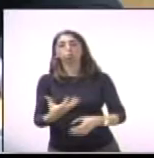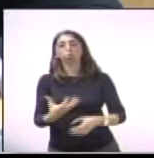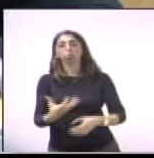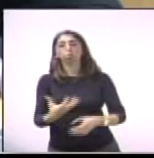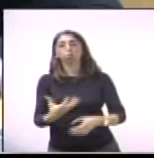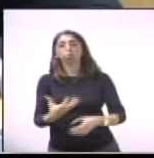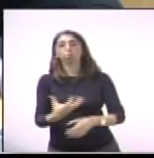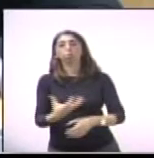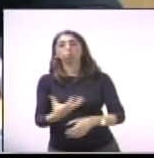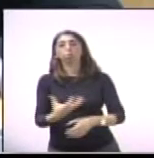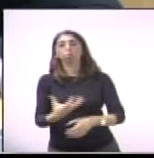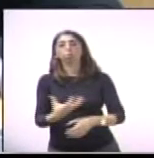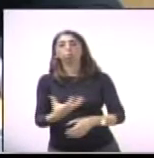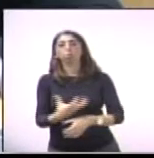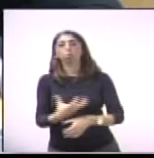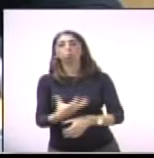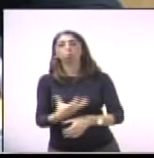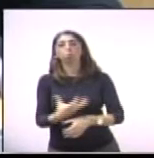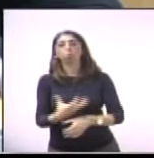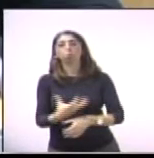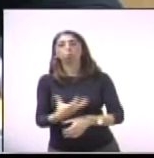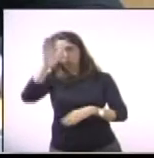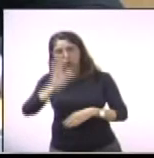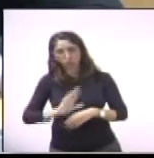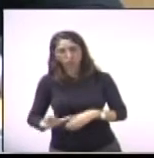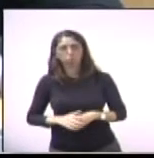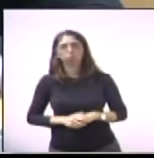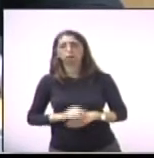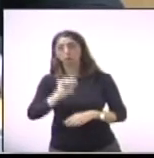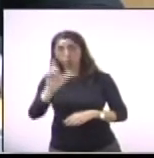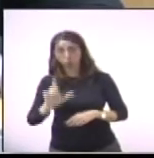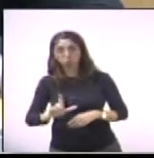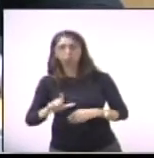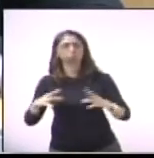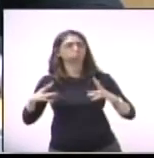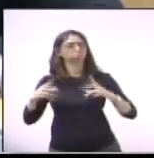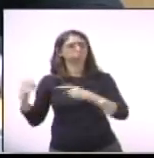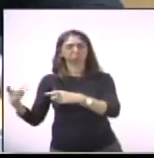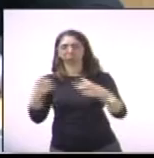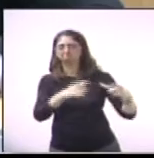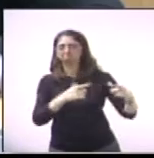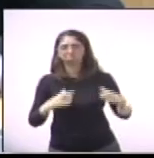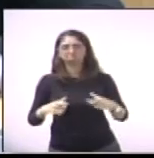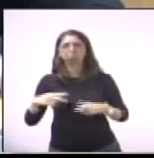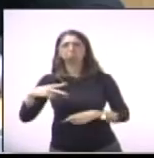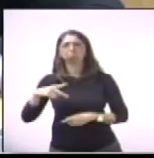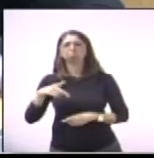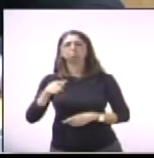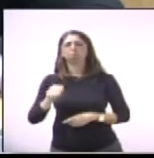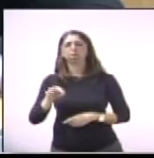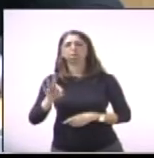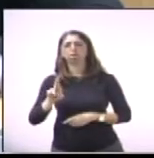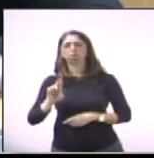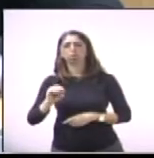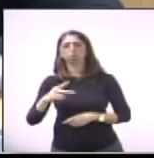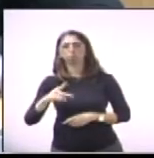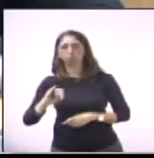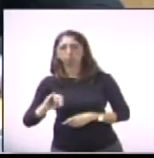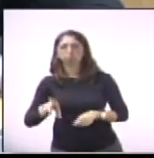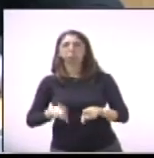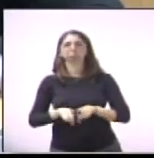Tropical, Serra Azul, São Luís, Patropia, Alto dos Pinheiros, enfim. Vários outros pontos também, ali perto do